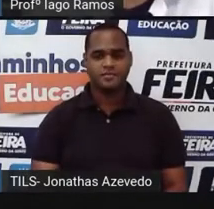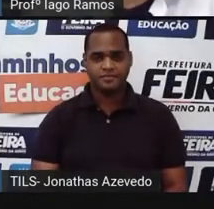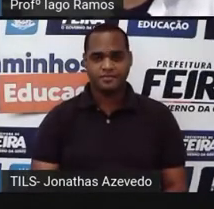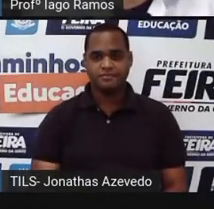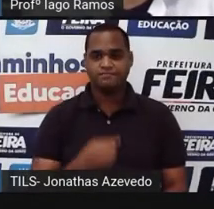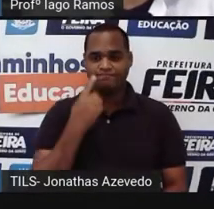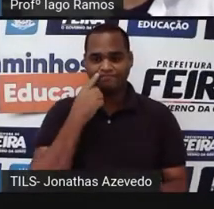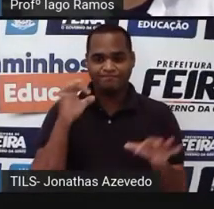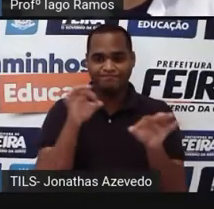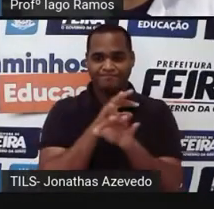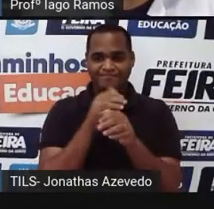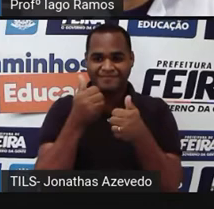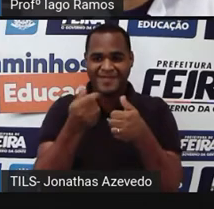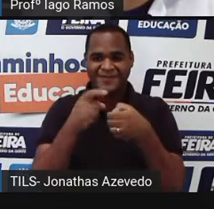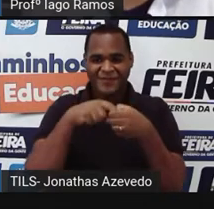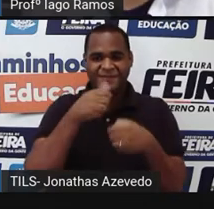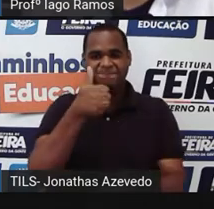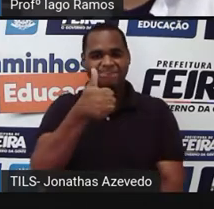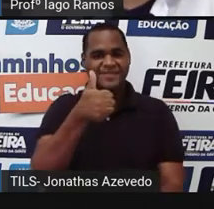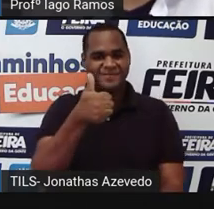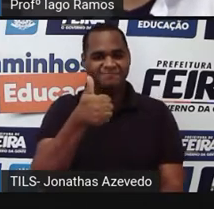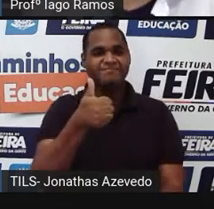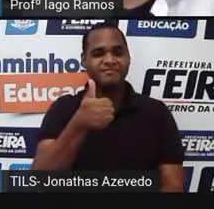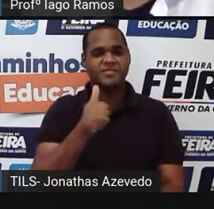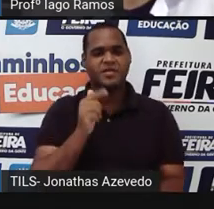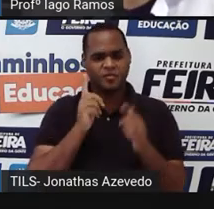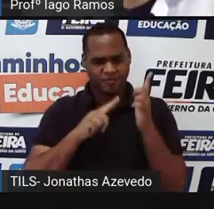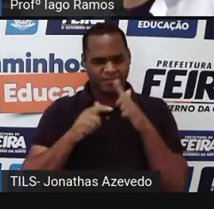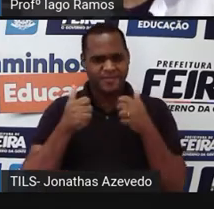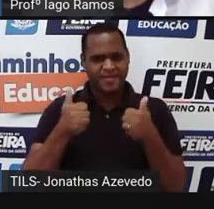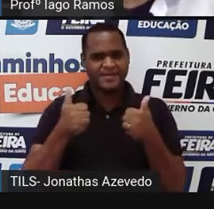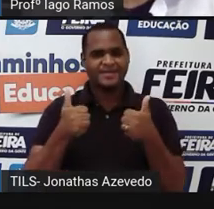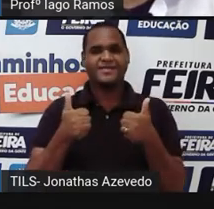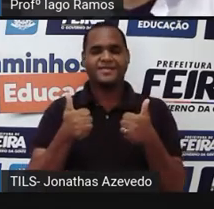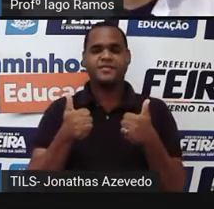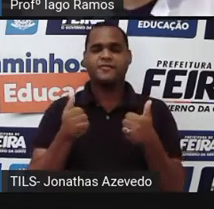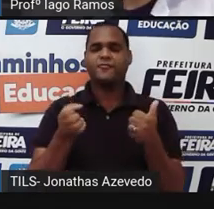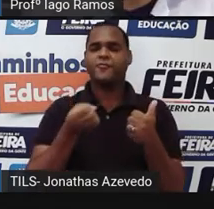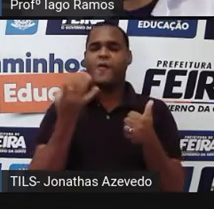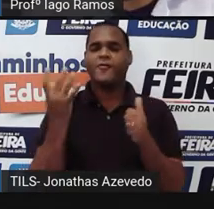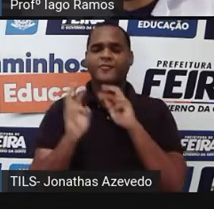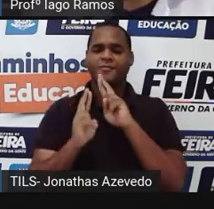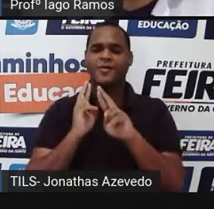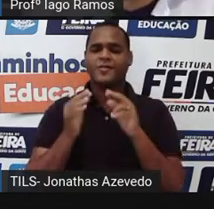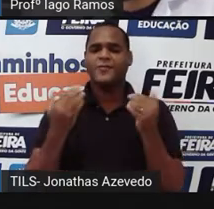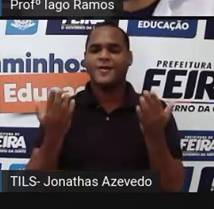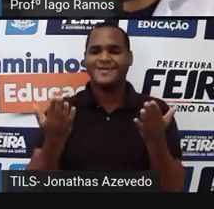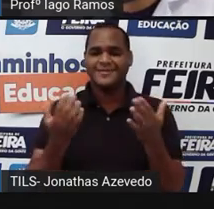Prontinho, voltamos. E aí, conseguiu? Quais foram os resultados?